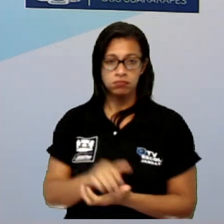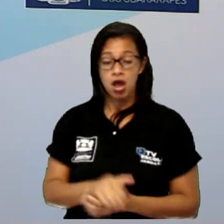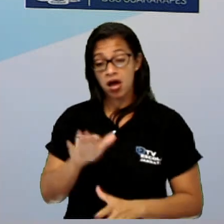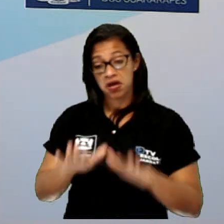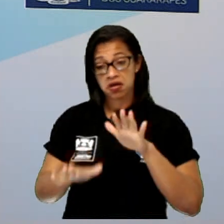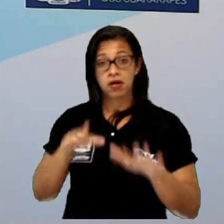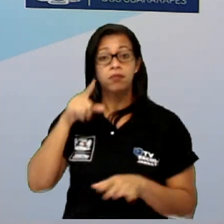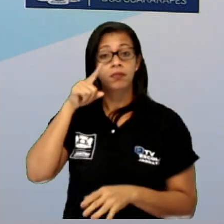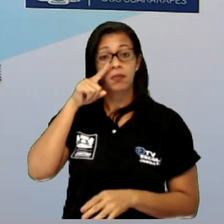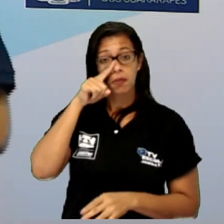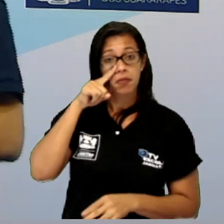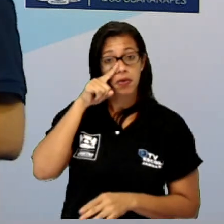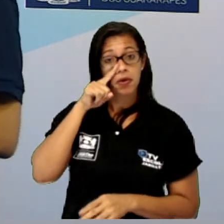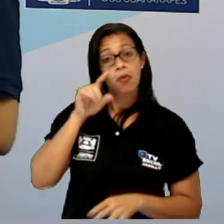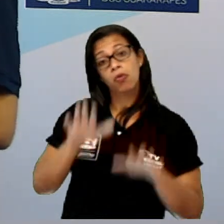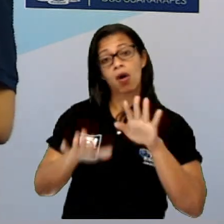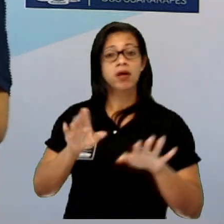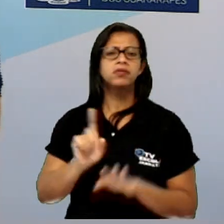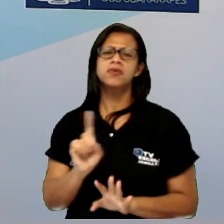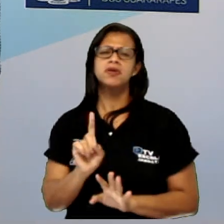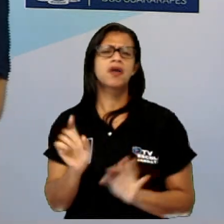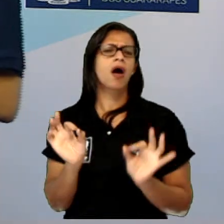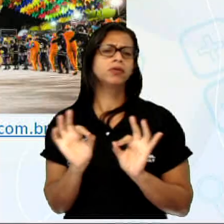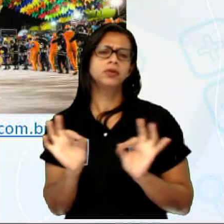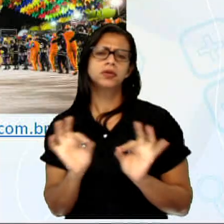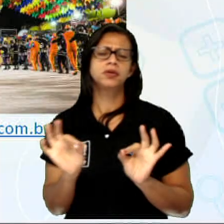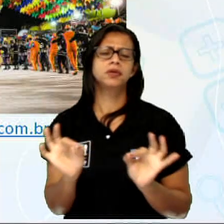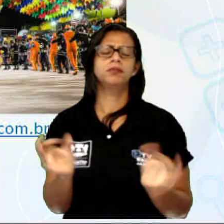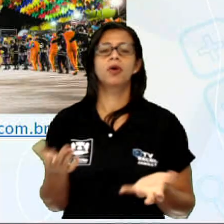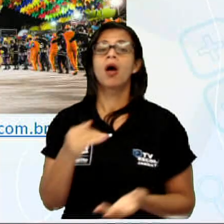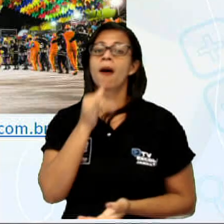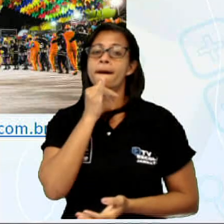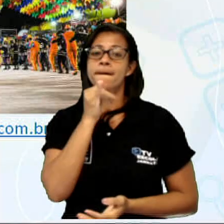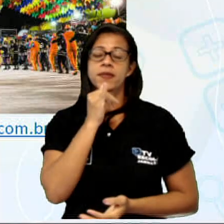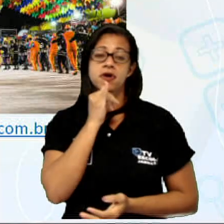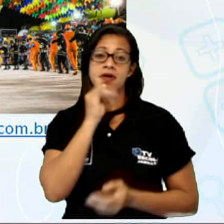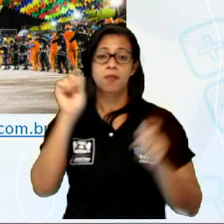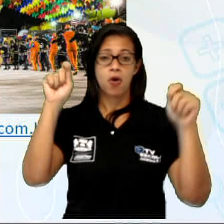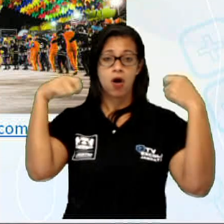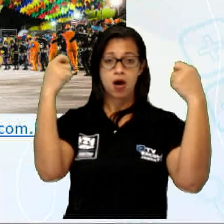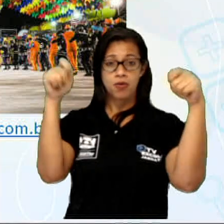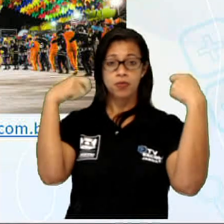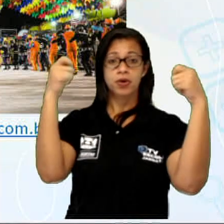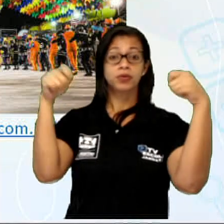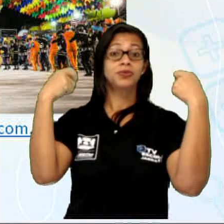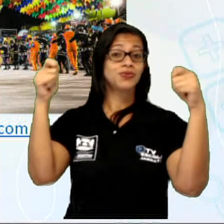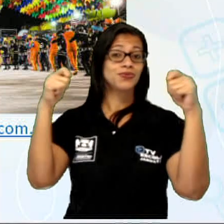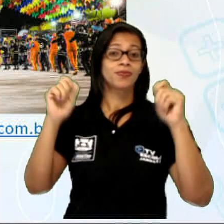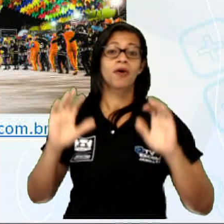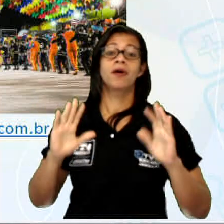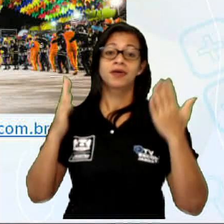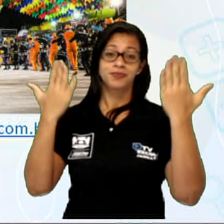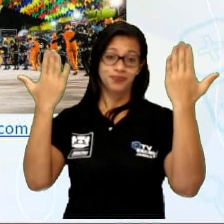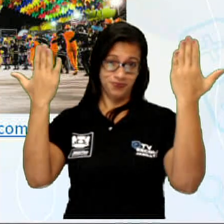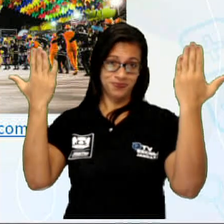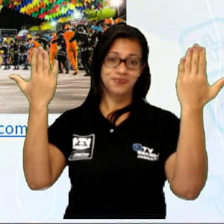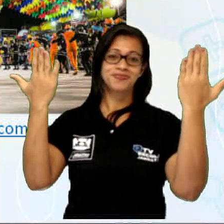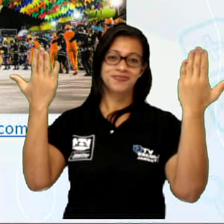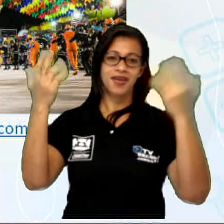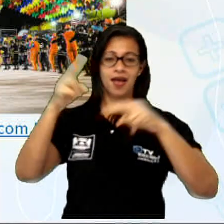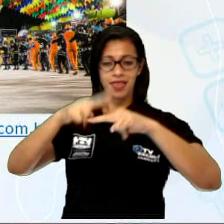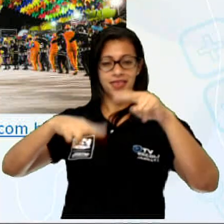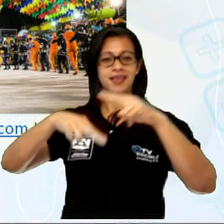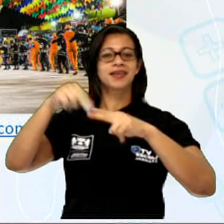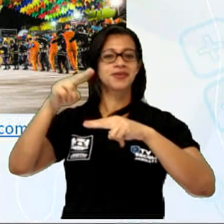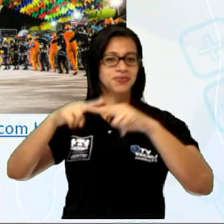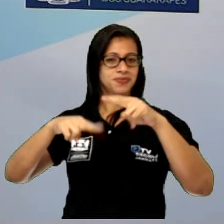população, tá? Como vocês estão vendo essa imagem, a cidade de Caruaru, né? Aqui é a festa de São João. Estamos em festejos juninos, né?